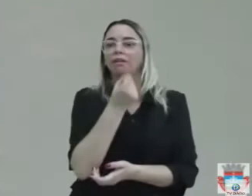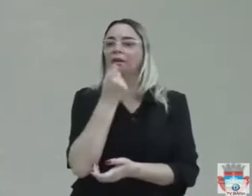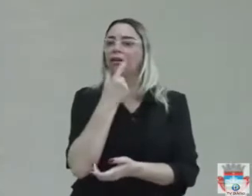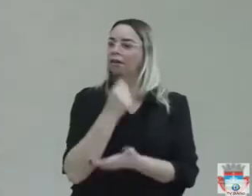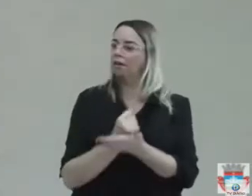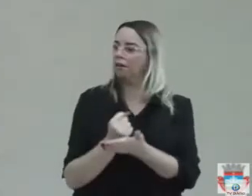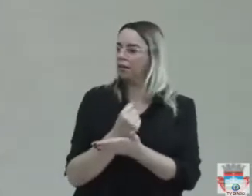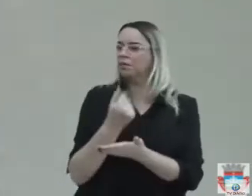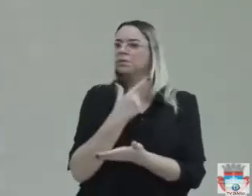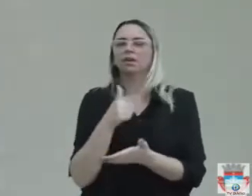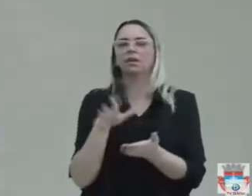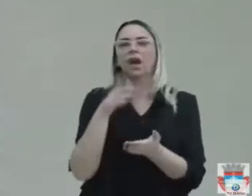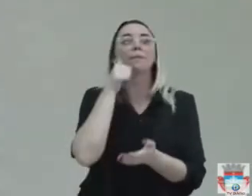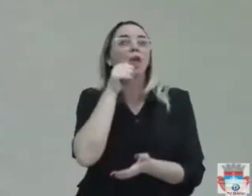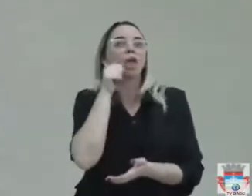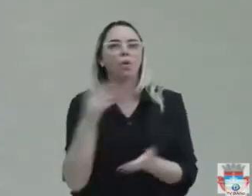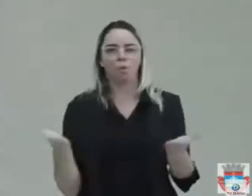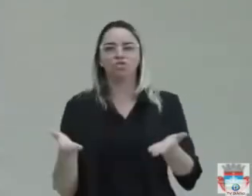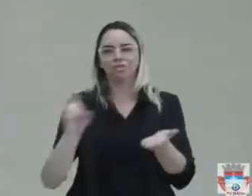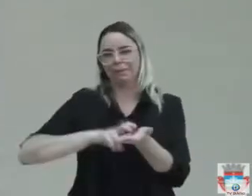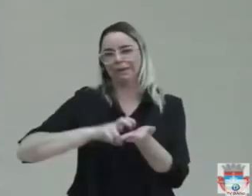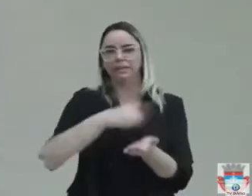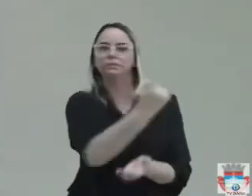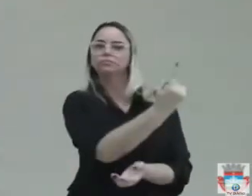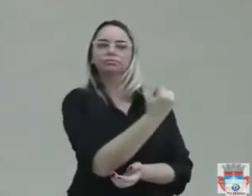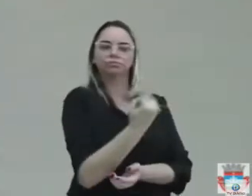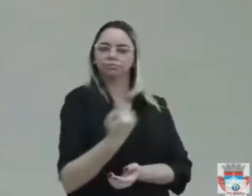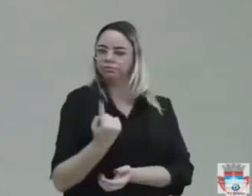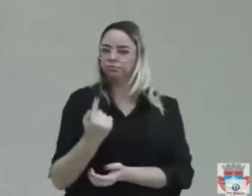com as receitas, está aqui,